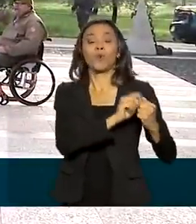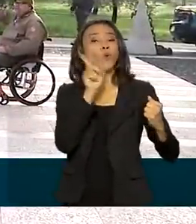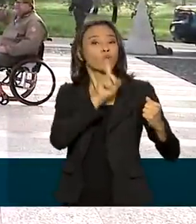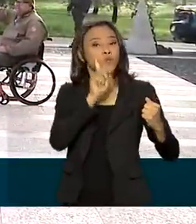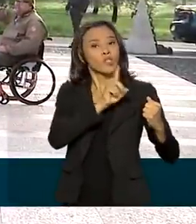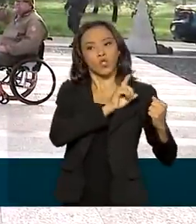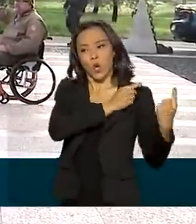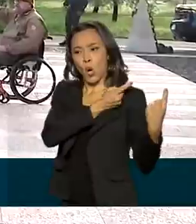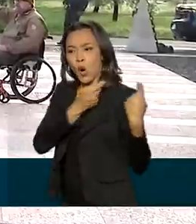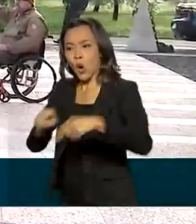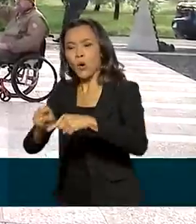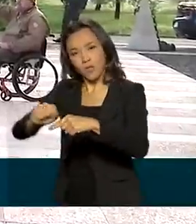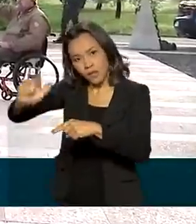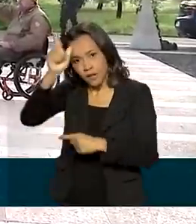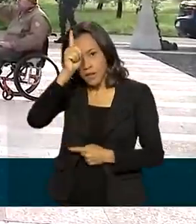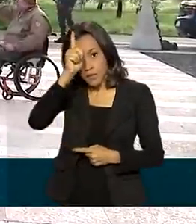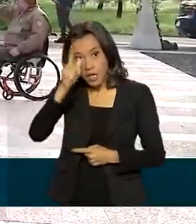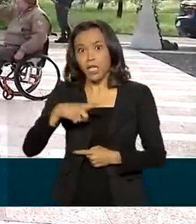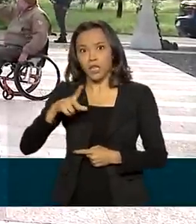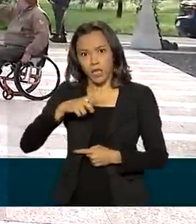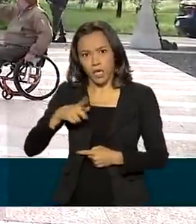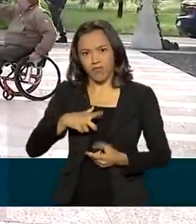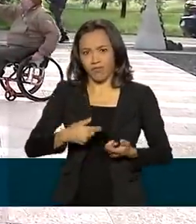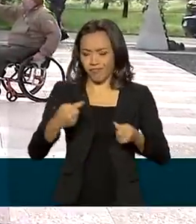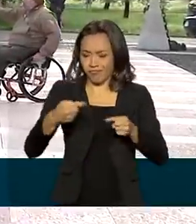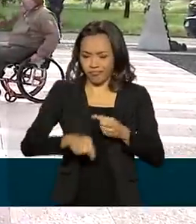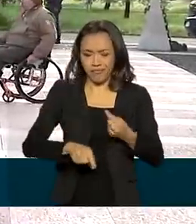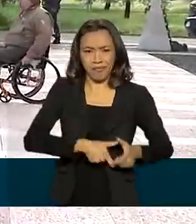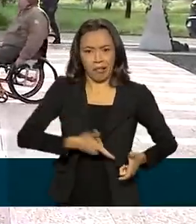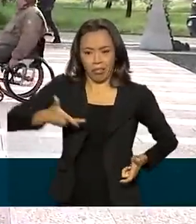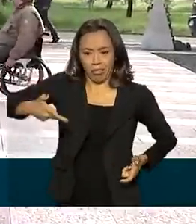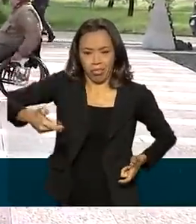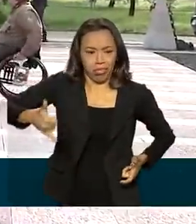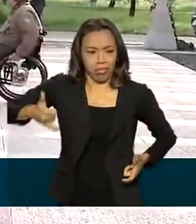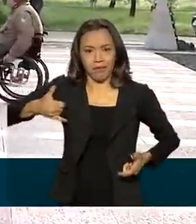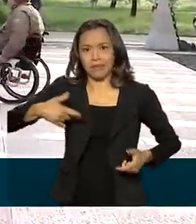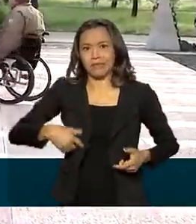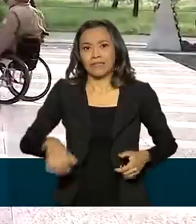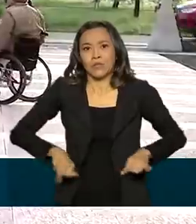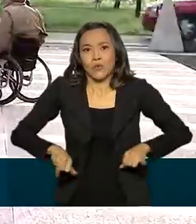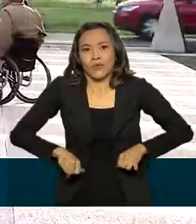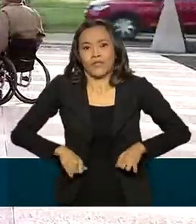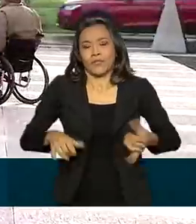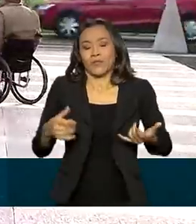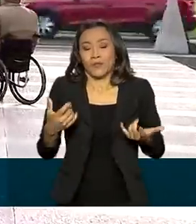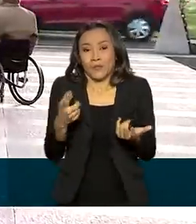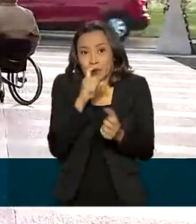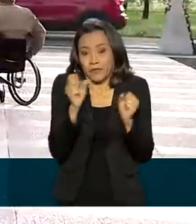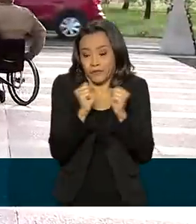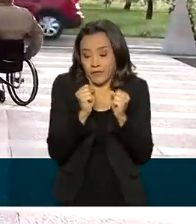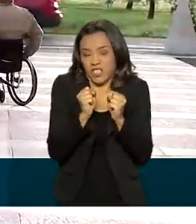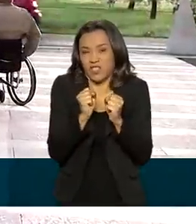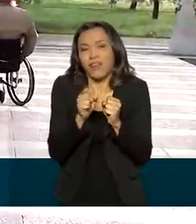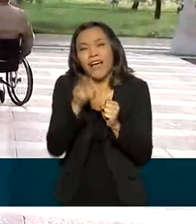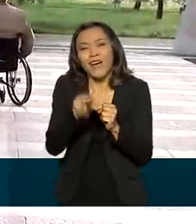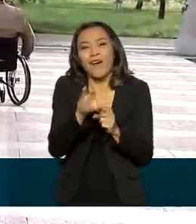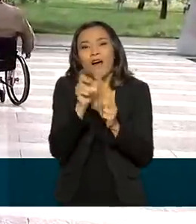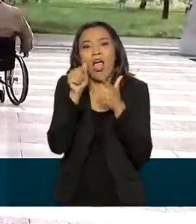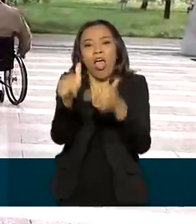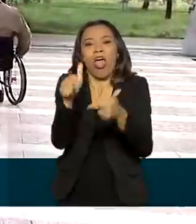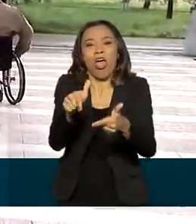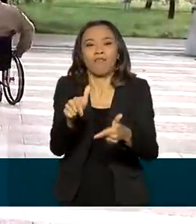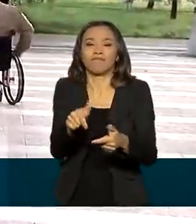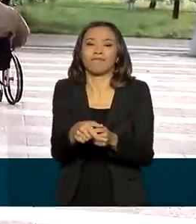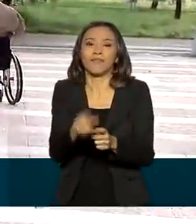E mesmo com treinamento e armamento inadequados e passando muito frio, eles fizeram a cobra fumar. Era